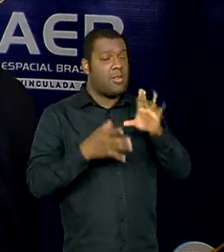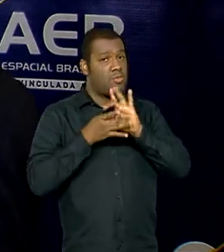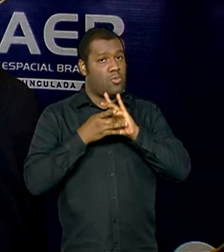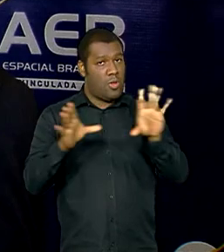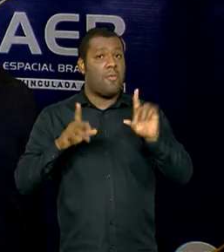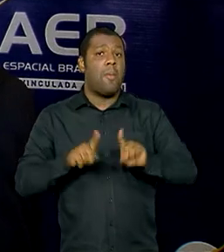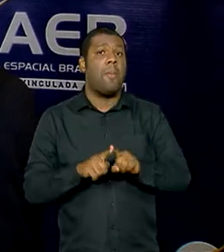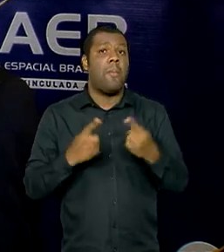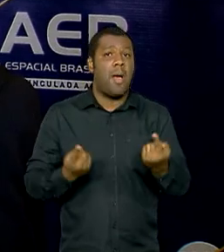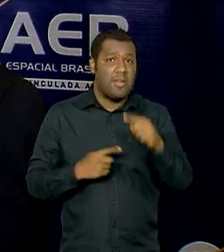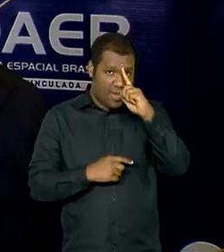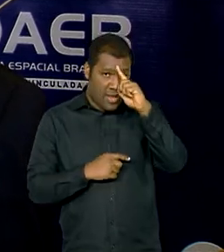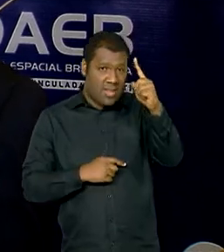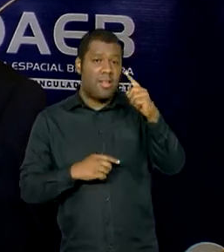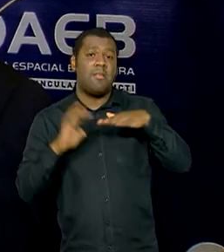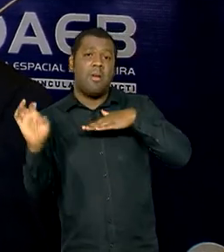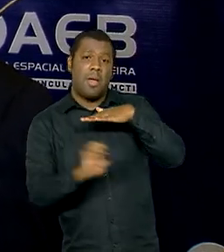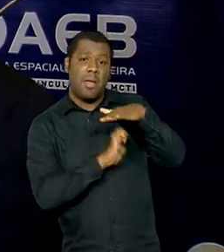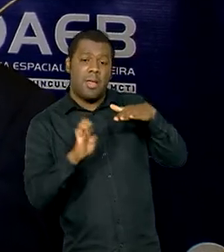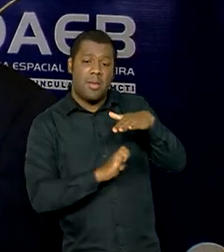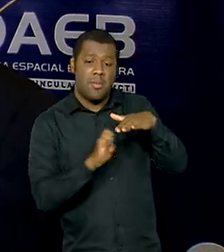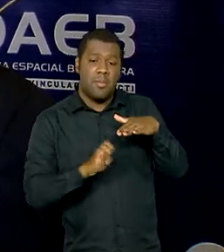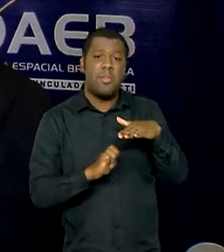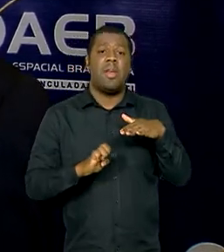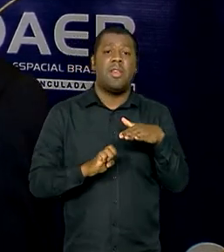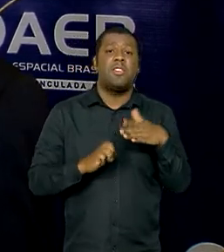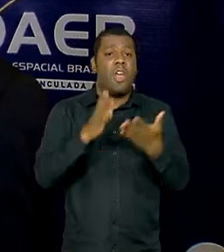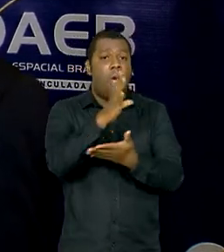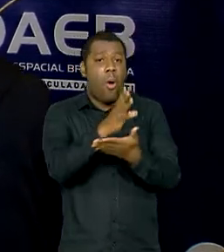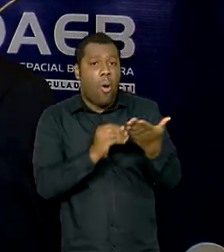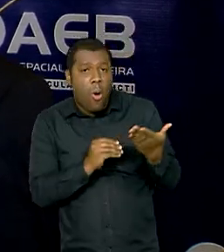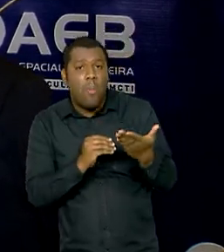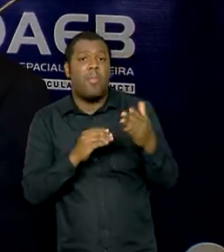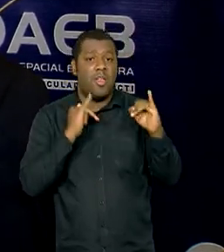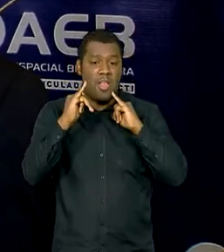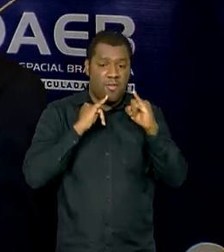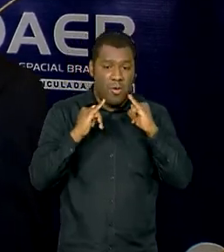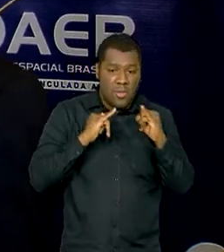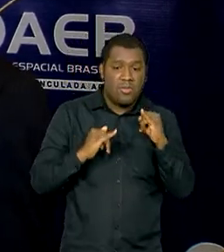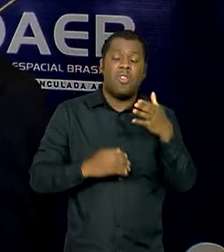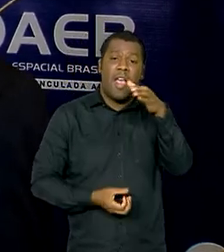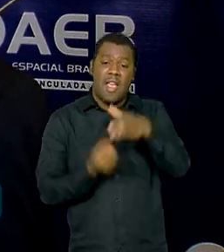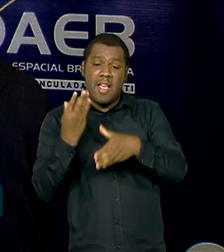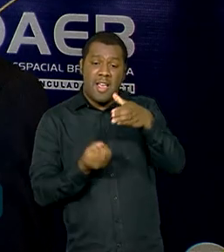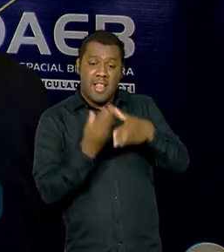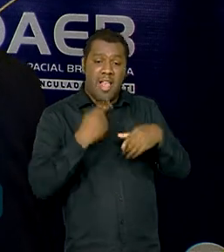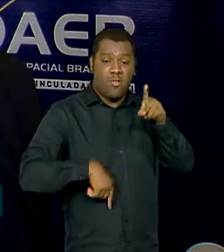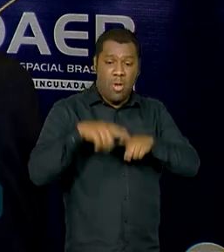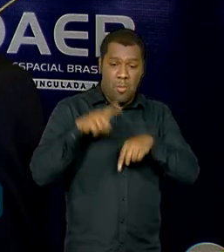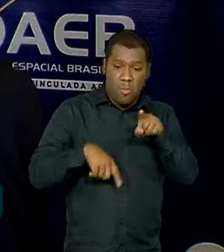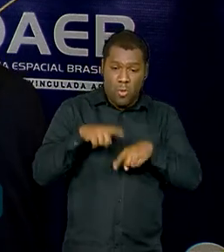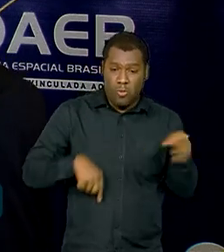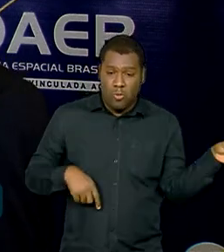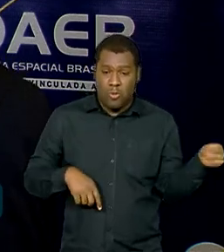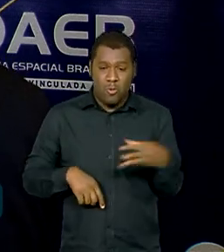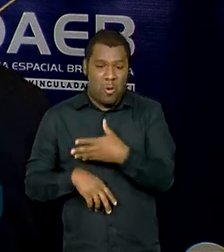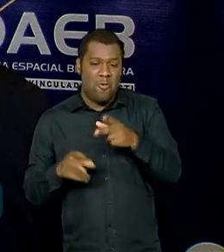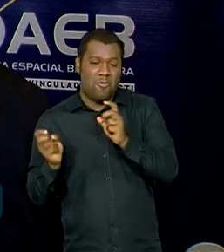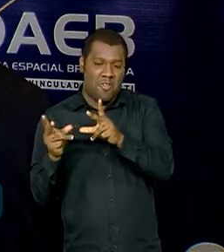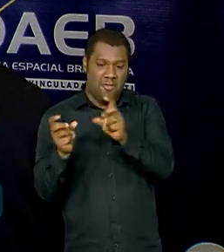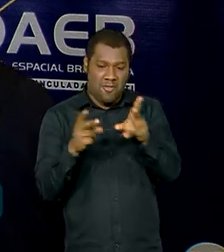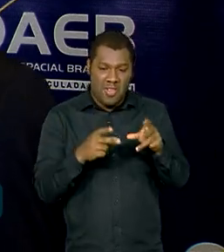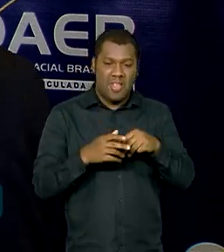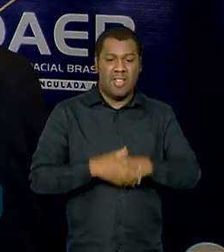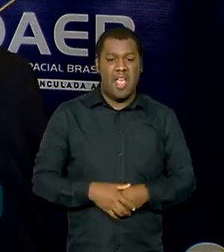ideia é que empresas utilizem esses dados, agreguem valor, gerem produtos e vendam serviços. Não precisa ser uma parceria